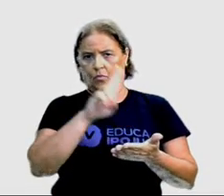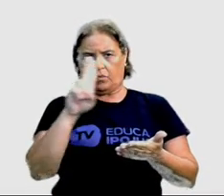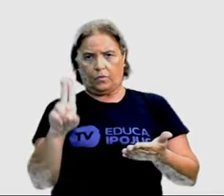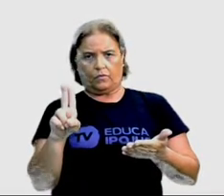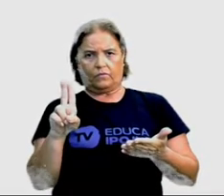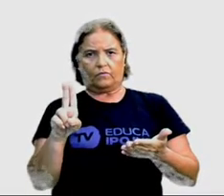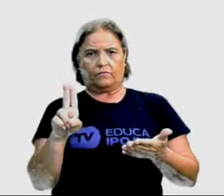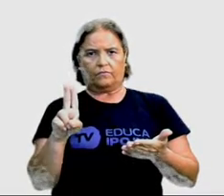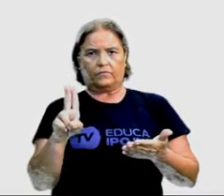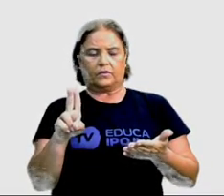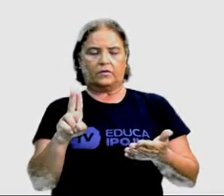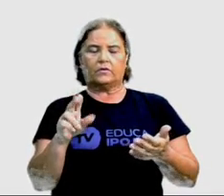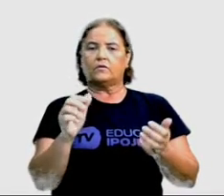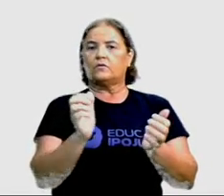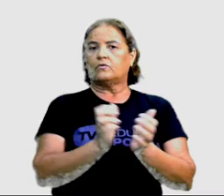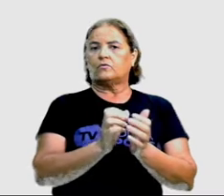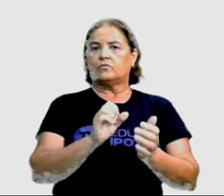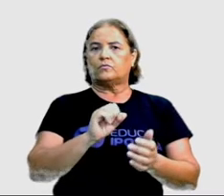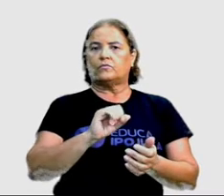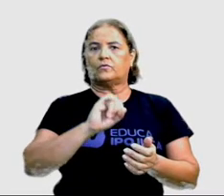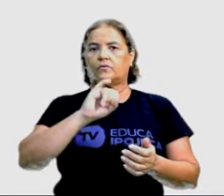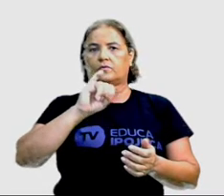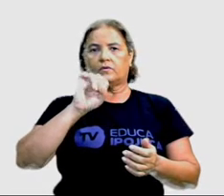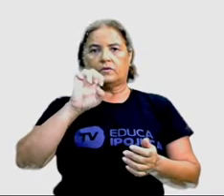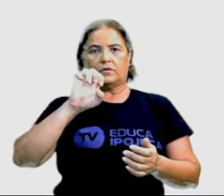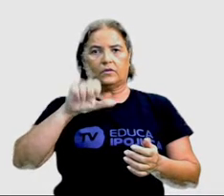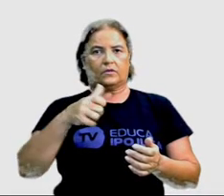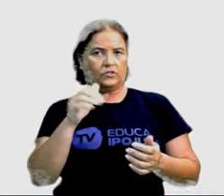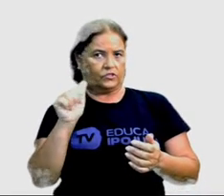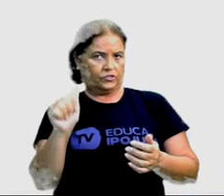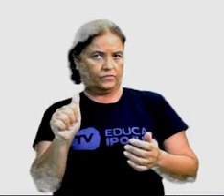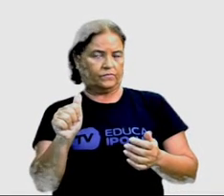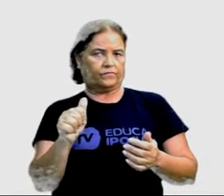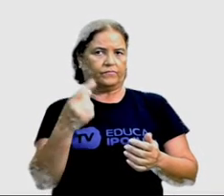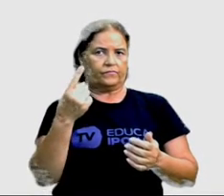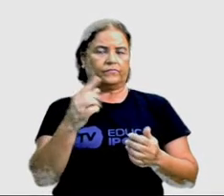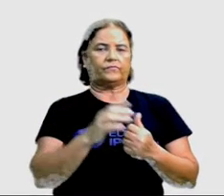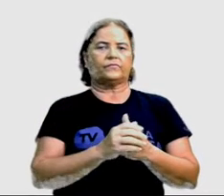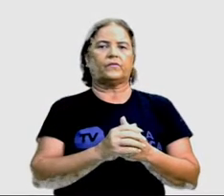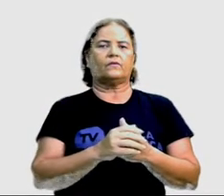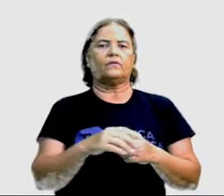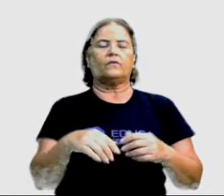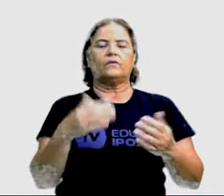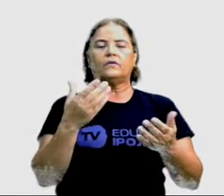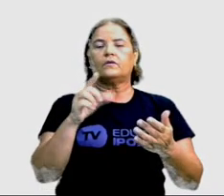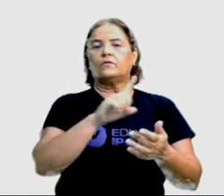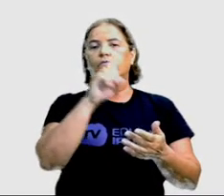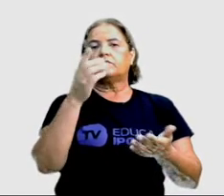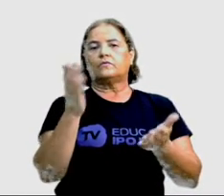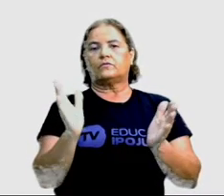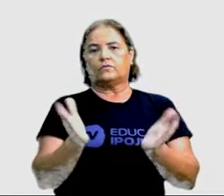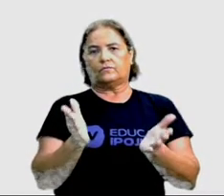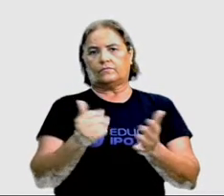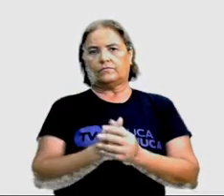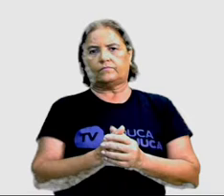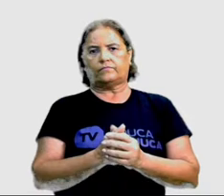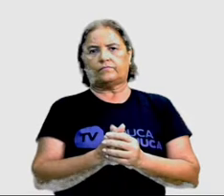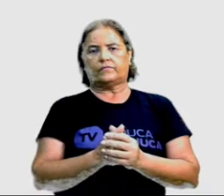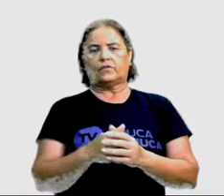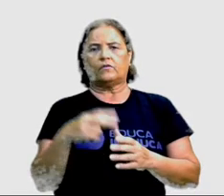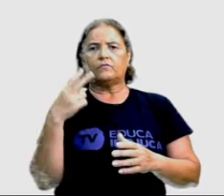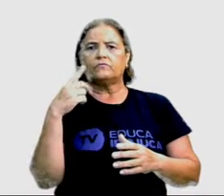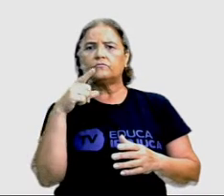nome, a turma, EJA fase 1 e a data de hoje. A nossa atividade, você já